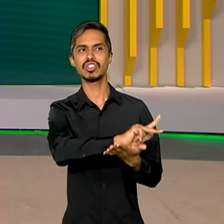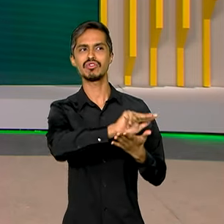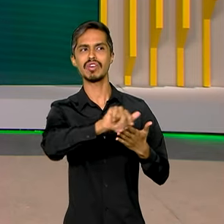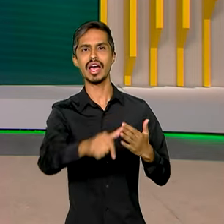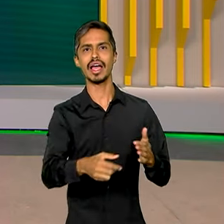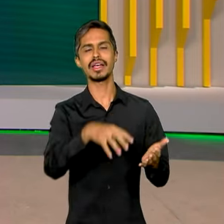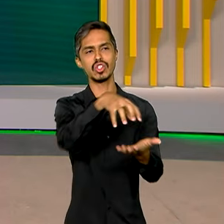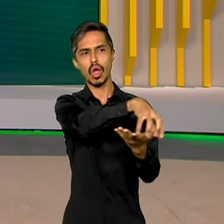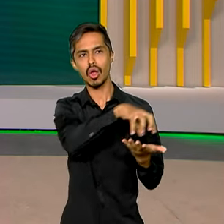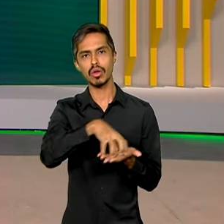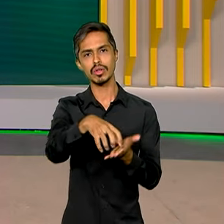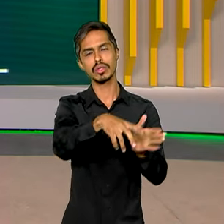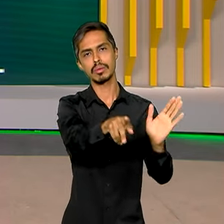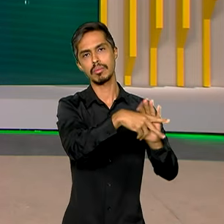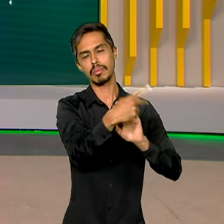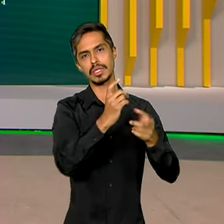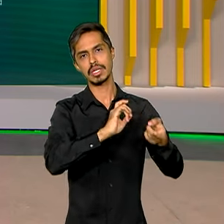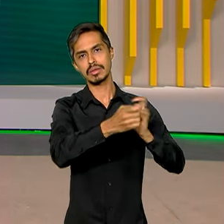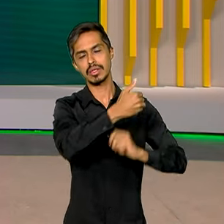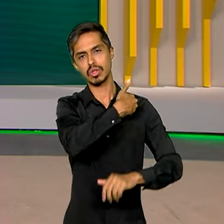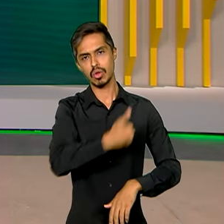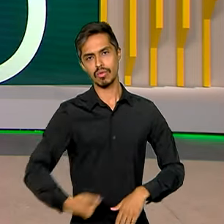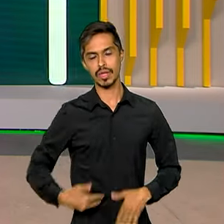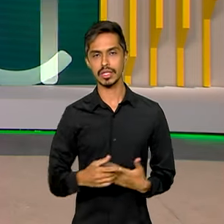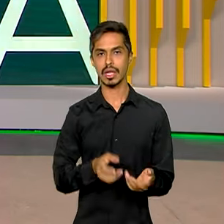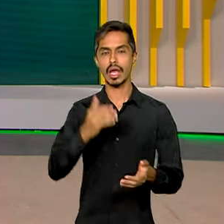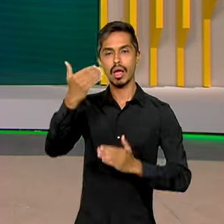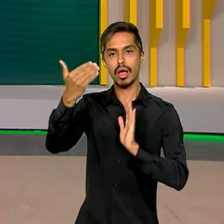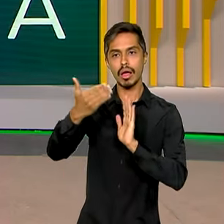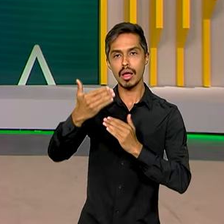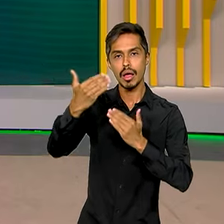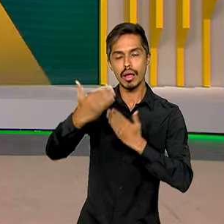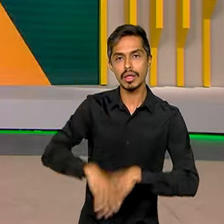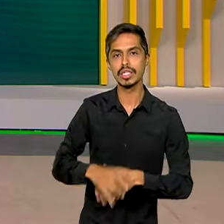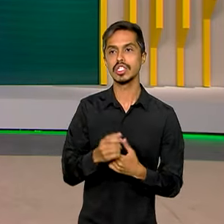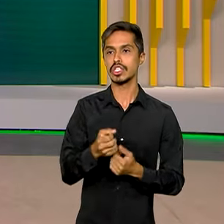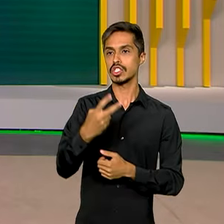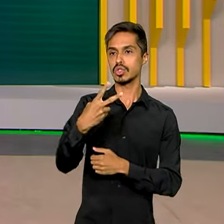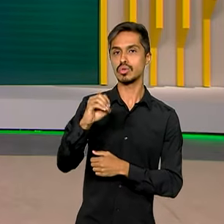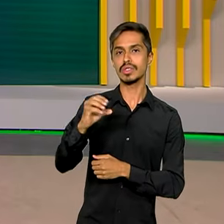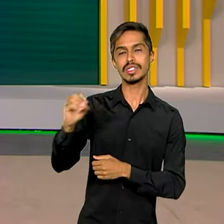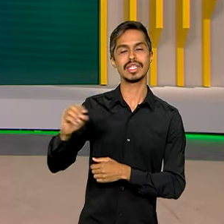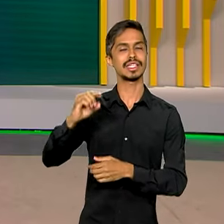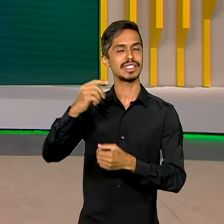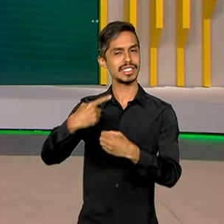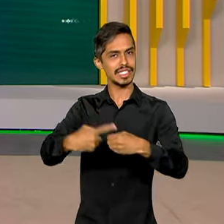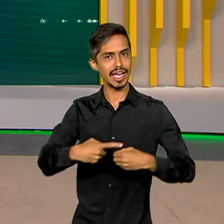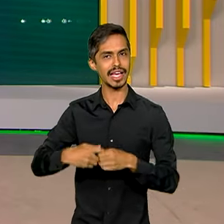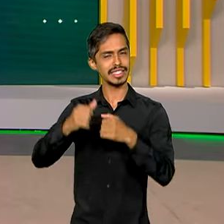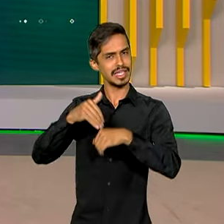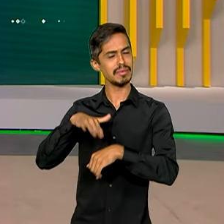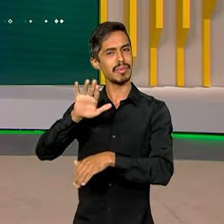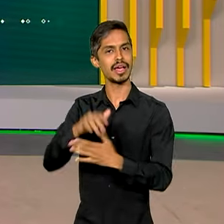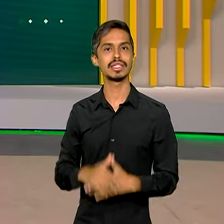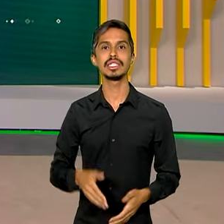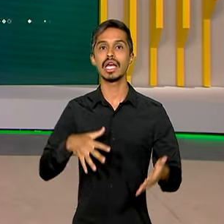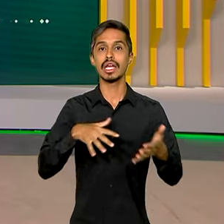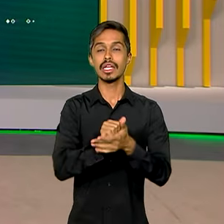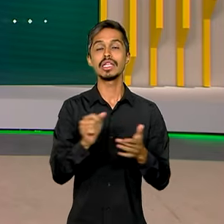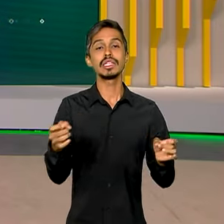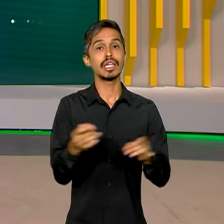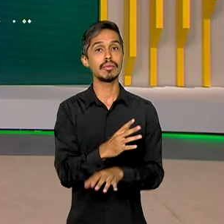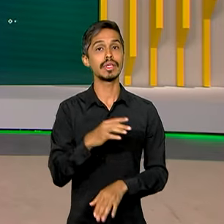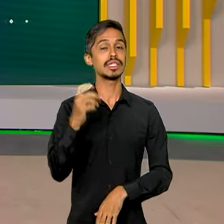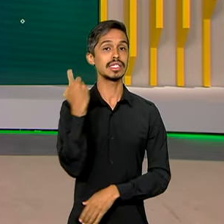Administração Pública Federal. As provas serão aplicadas em mais de 200 cidades e as inscrições terminam na sexta-feira, dia